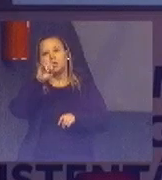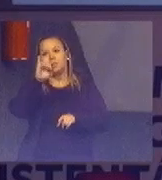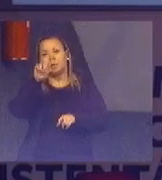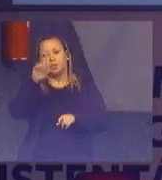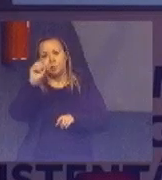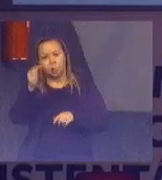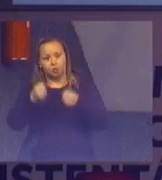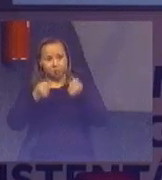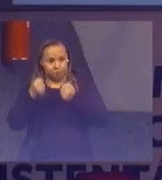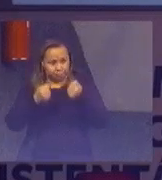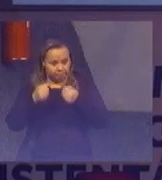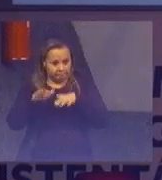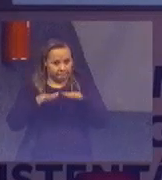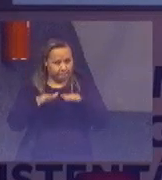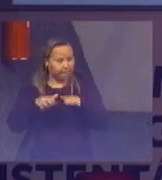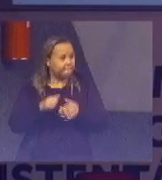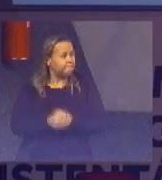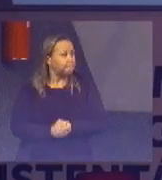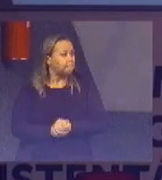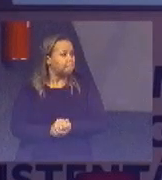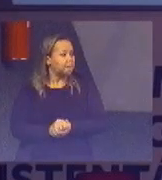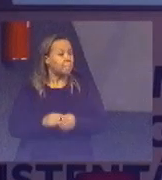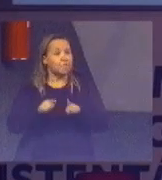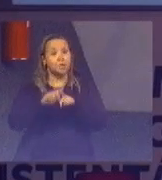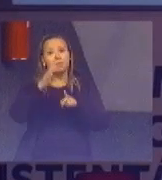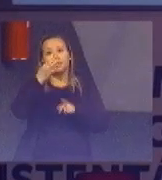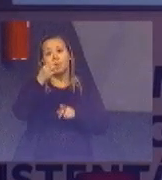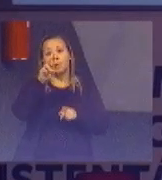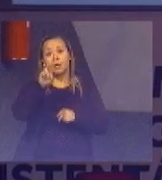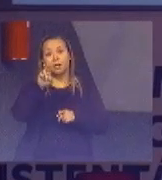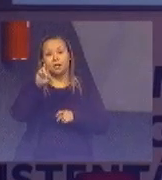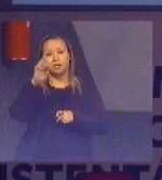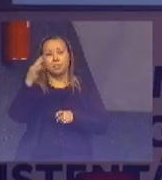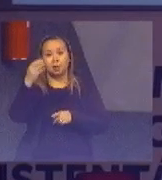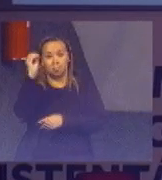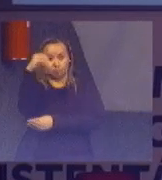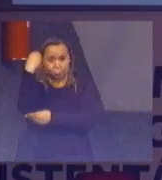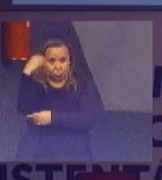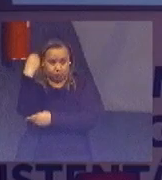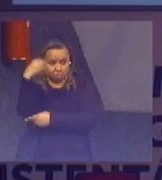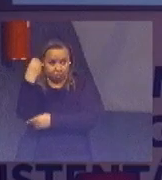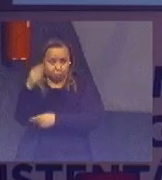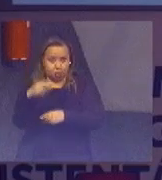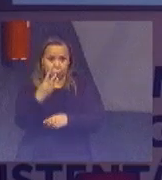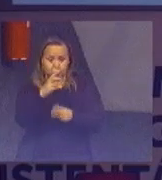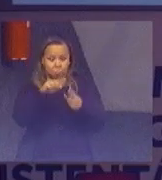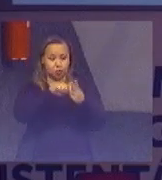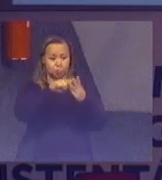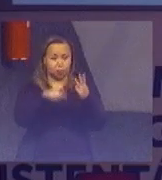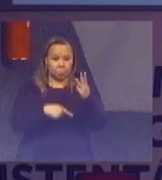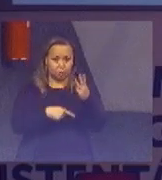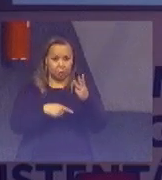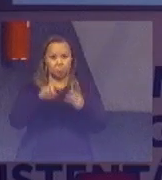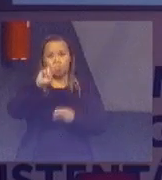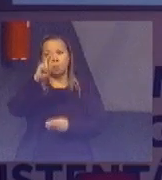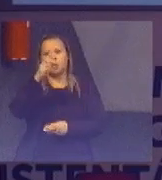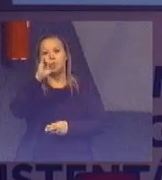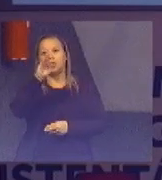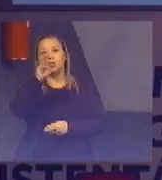eletricidade, e o TRT da Quarta, Rio Grande do Sul, com três carros híbridos.